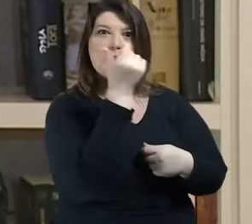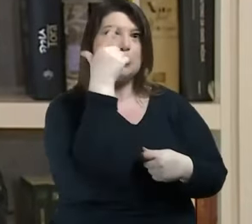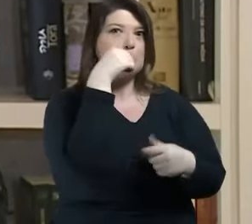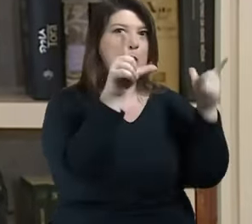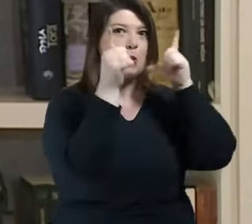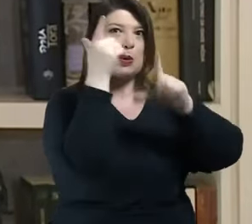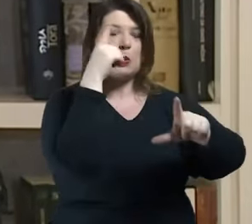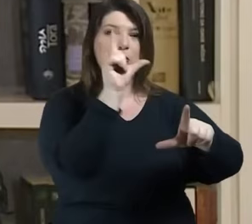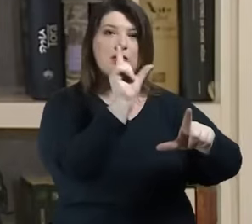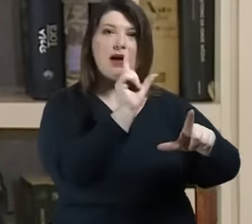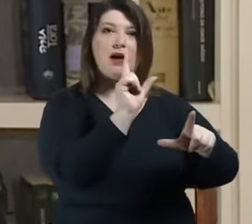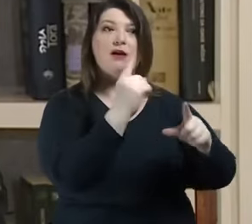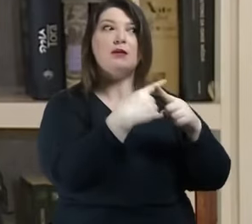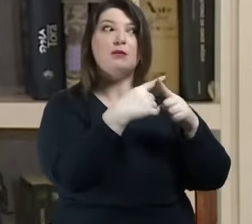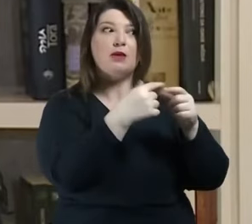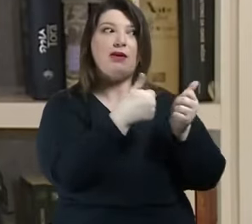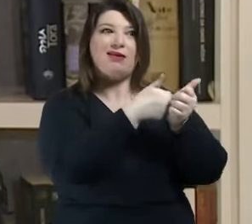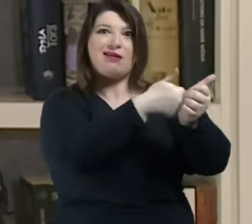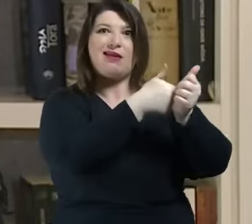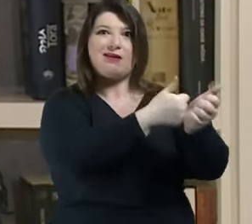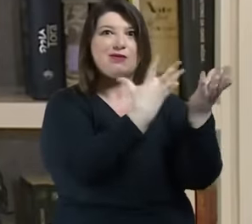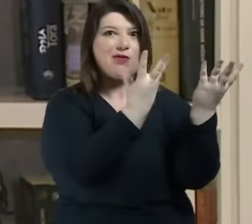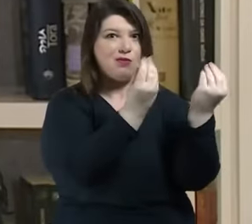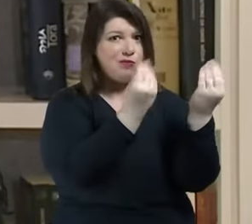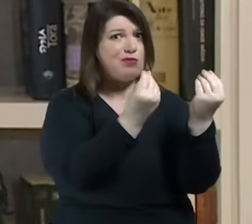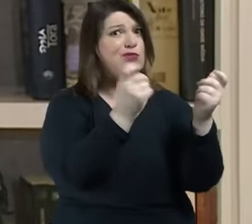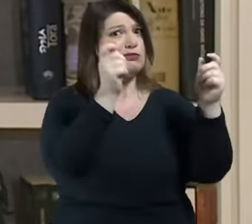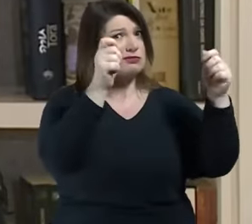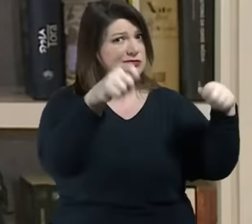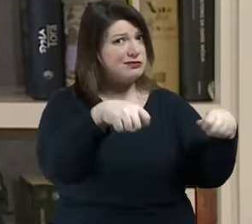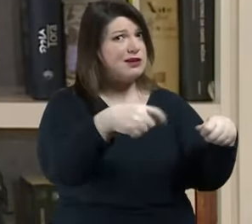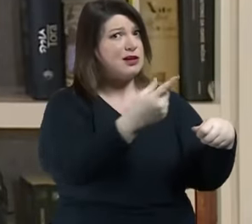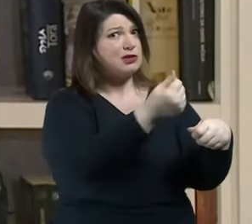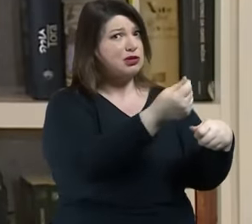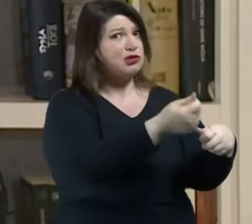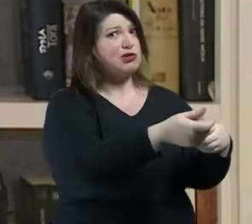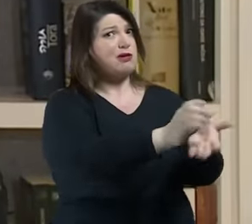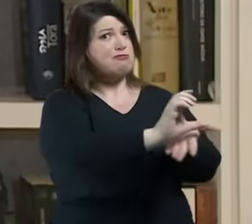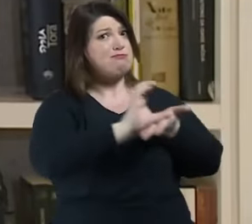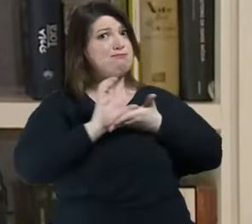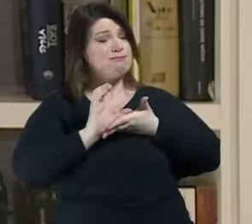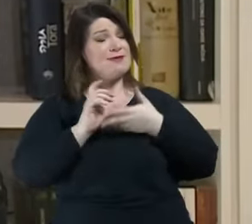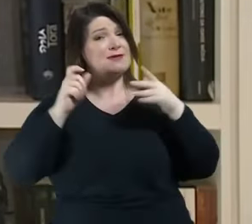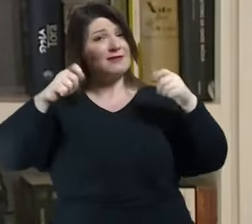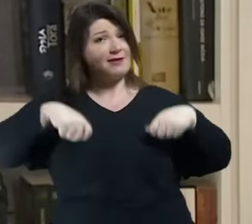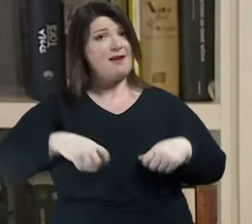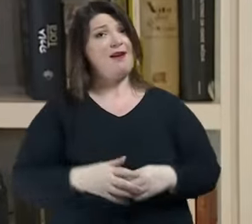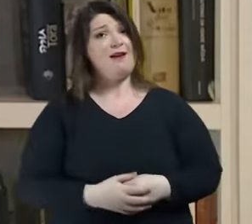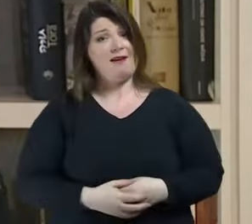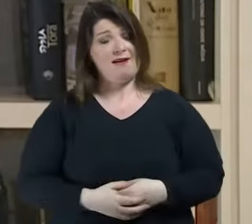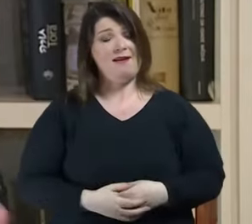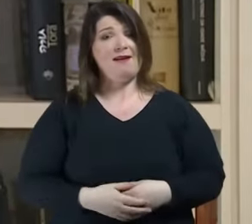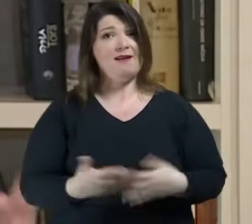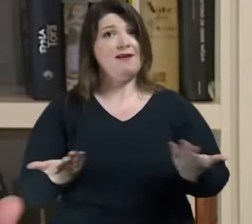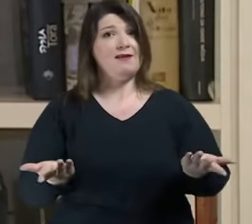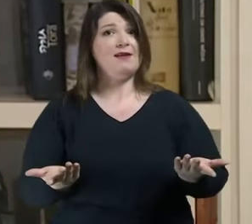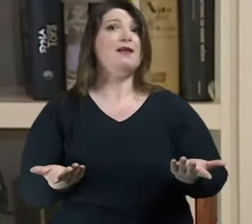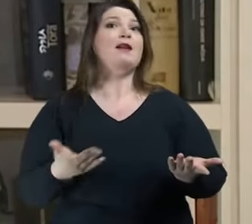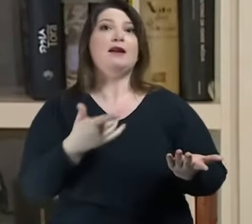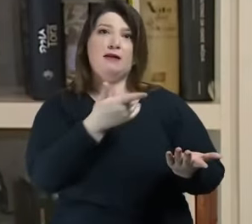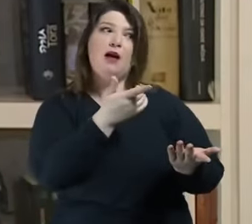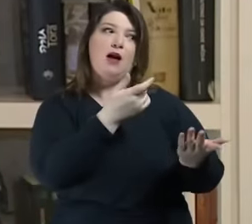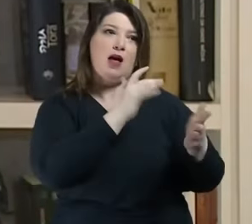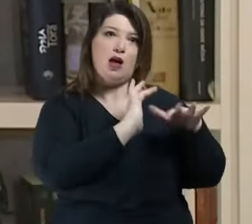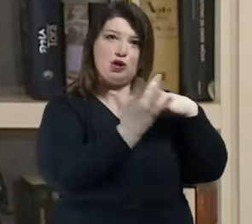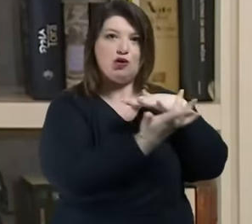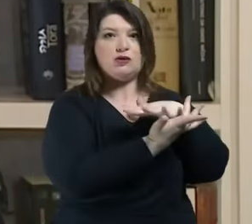Sim, porque as redes são, além de uma projeção narcísica, elas são, obviamente, um grande negócio, não que uma